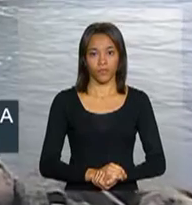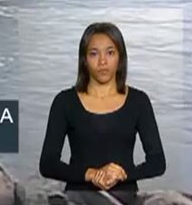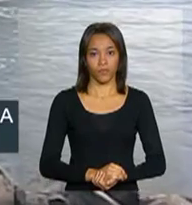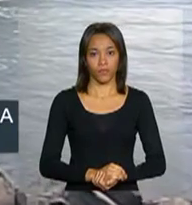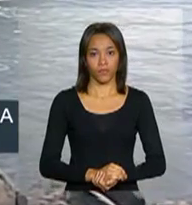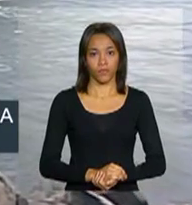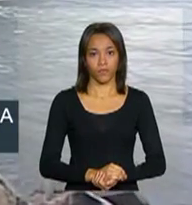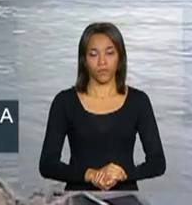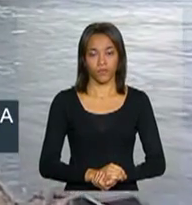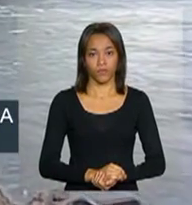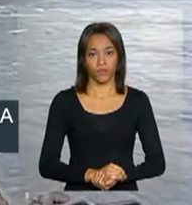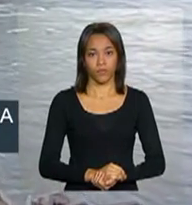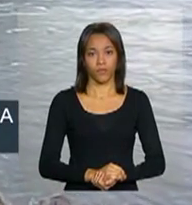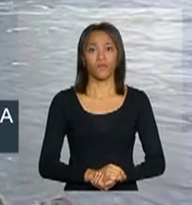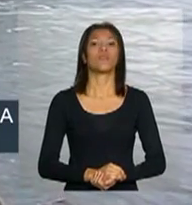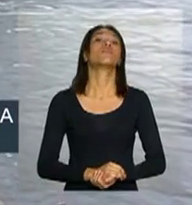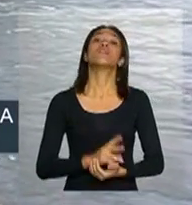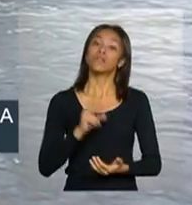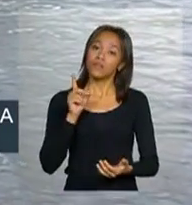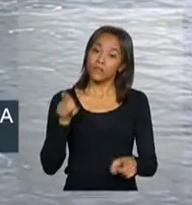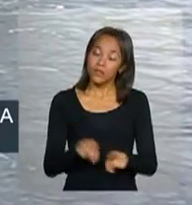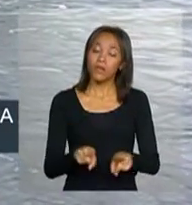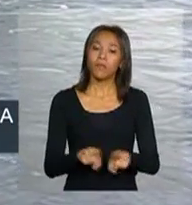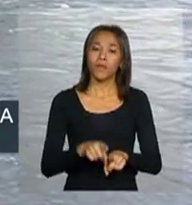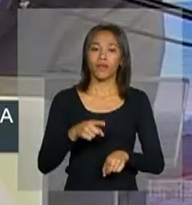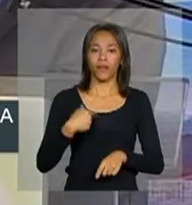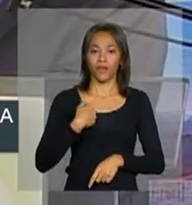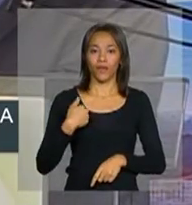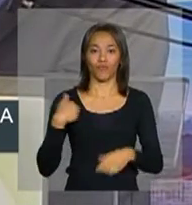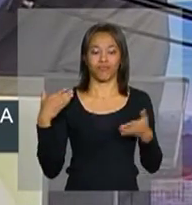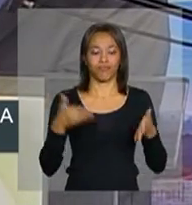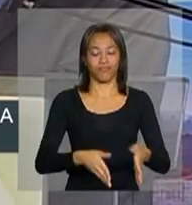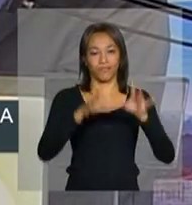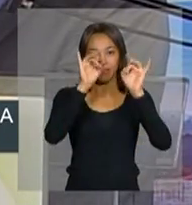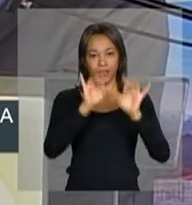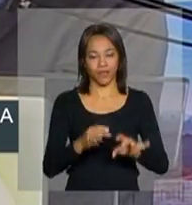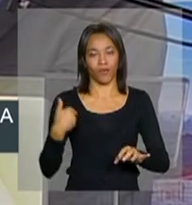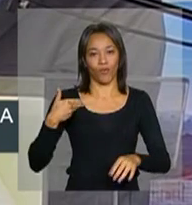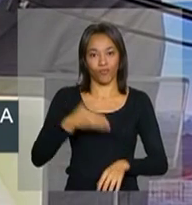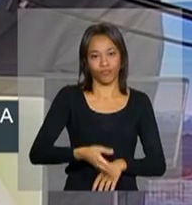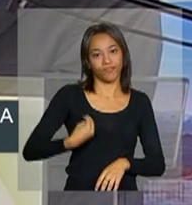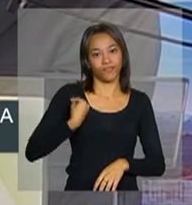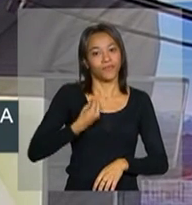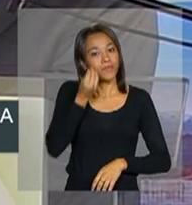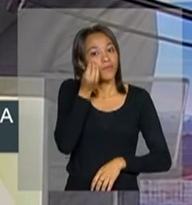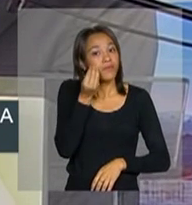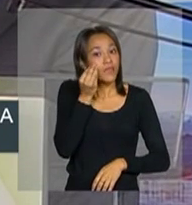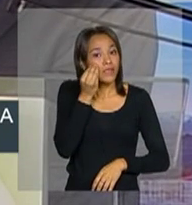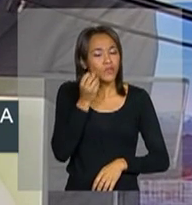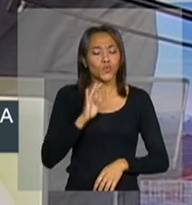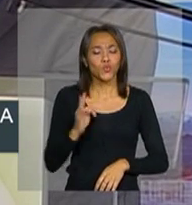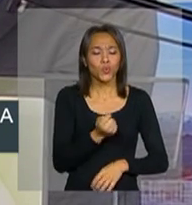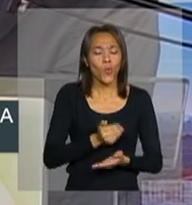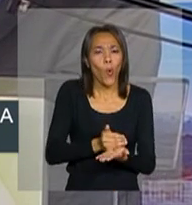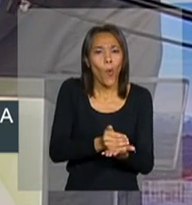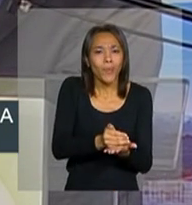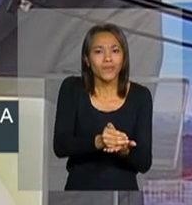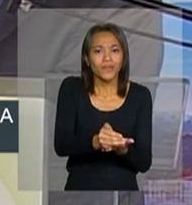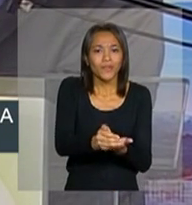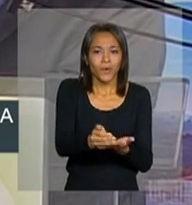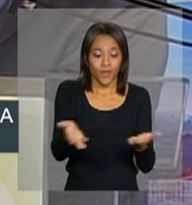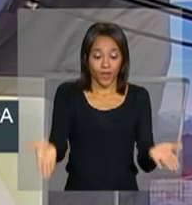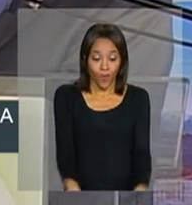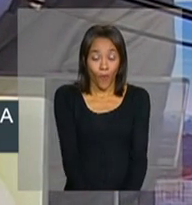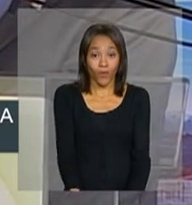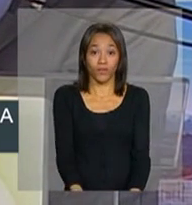De fato, tive o privilégio de estar presente quando tudo começou e que agora, sob a